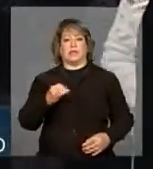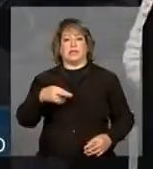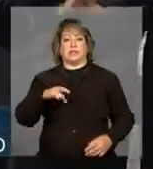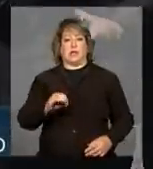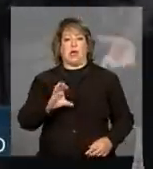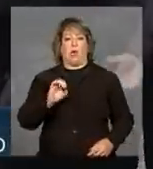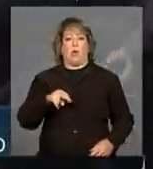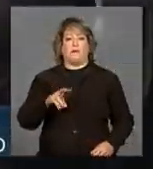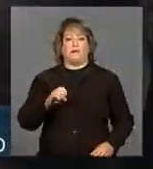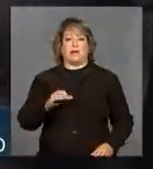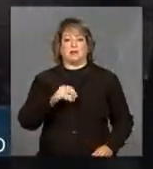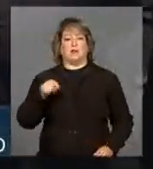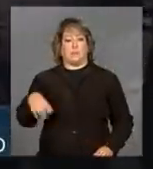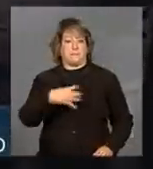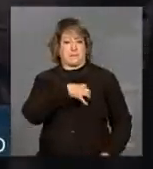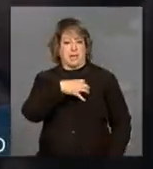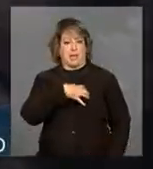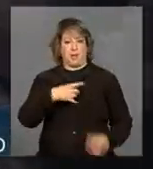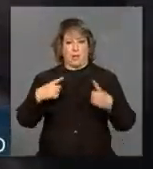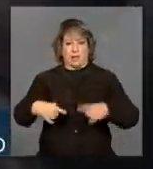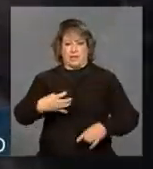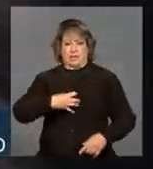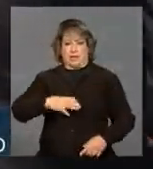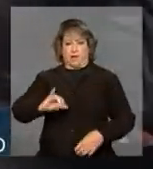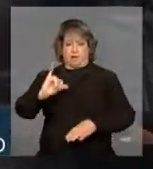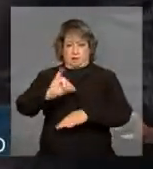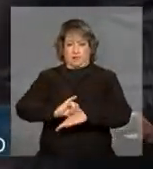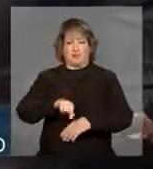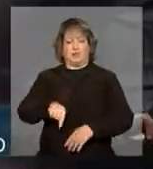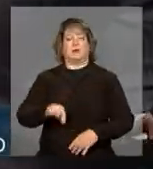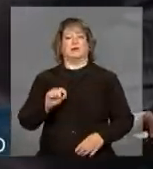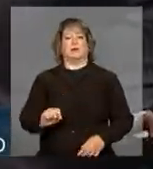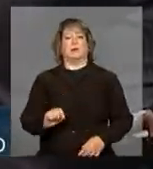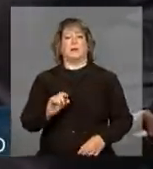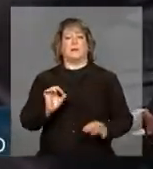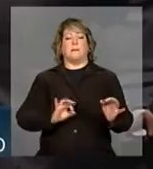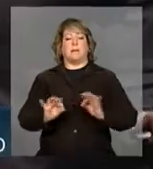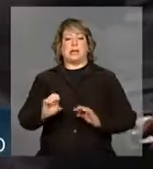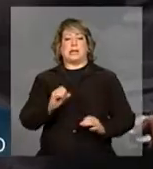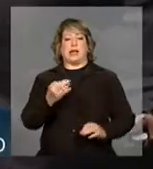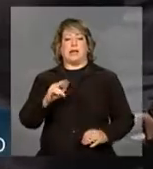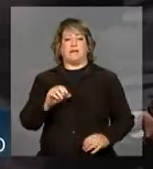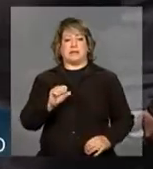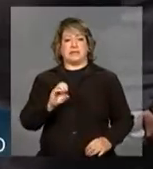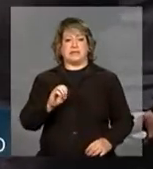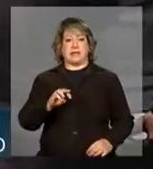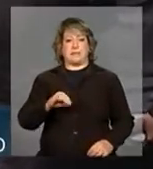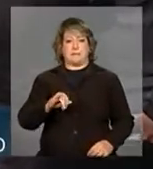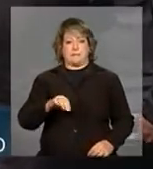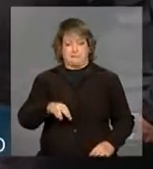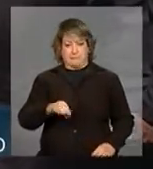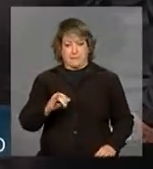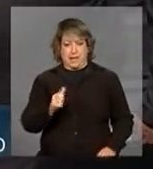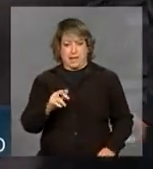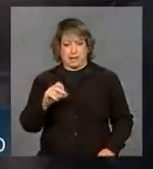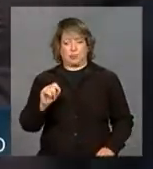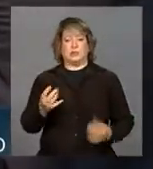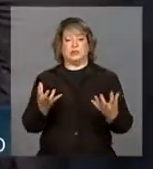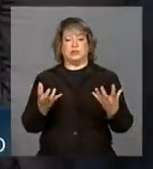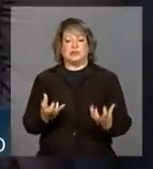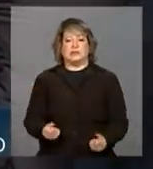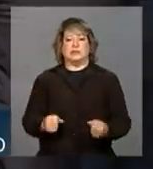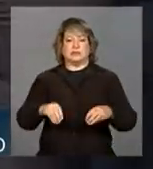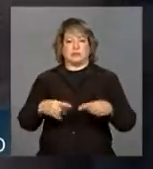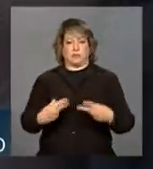convenções da Bahia, em Salvador, o plano safra do semiárido. E neste momento, essas são imagens ao vivo,